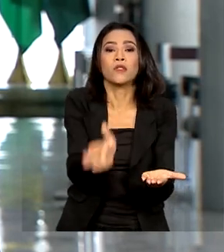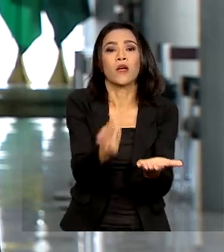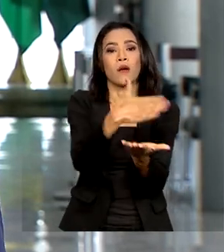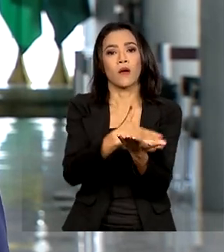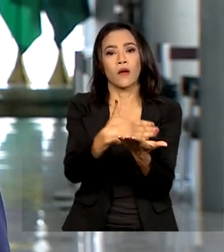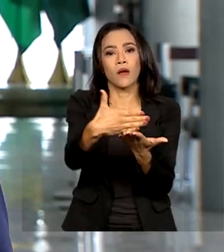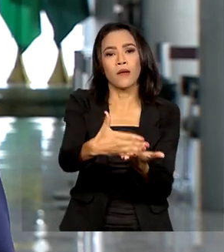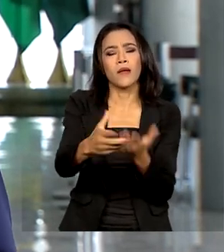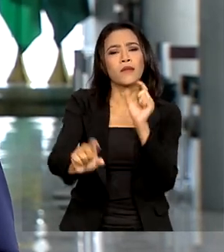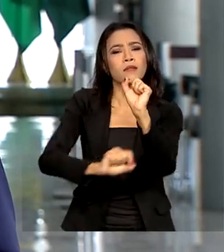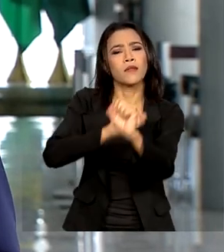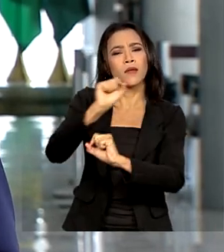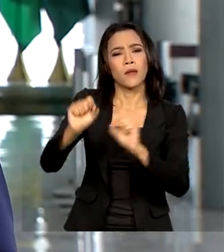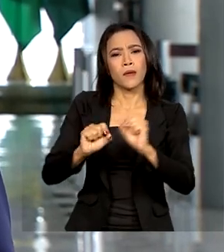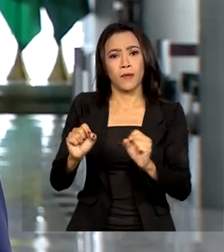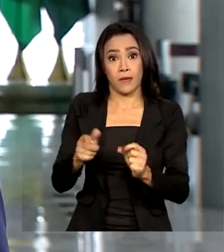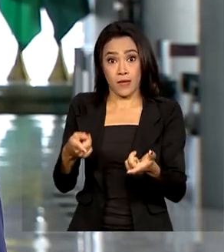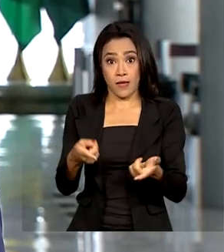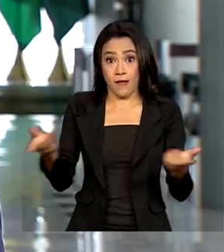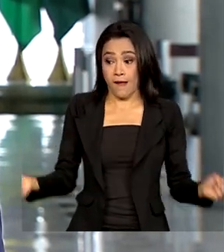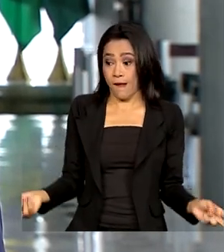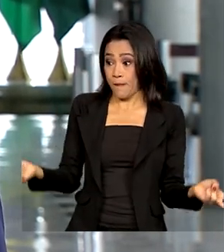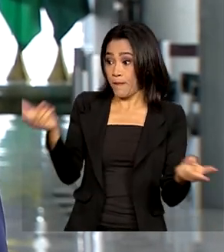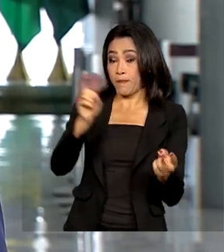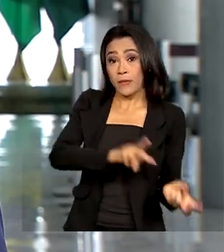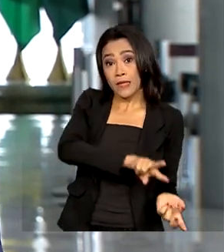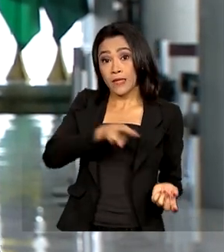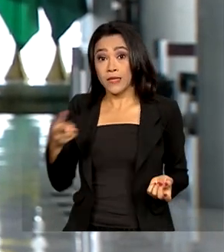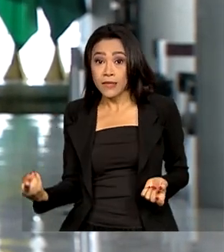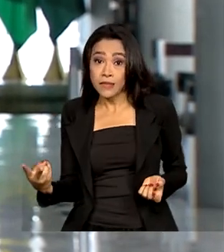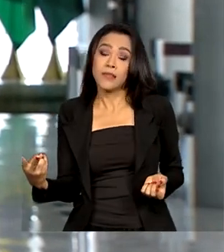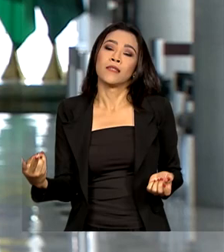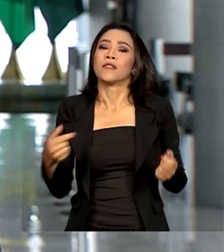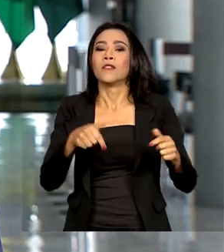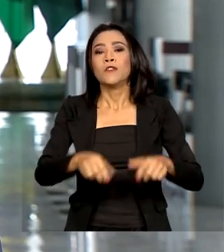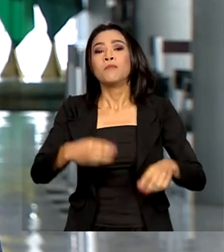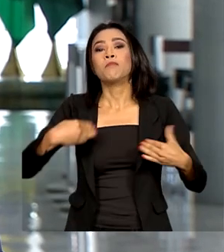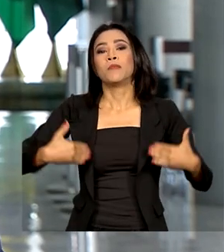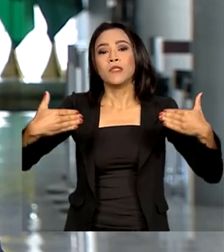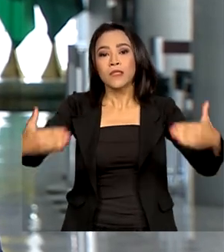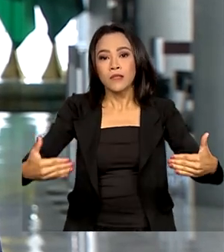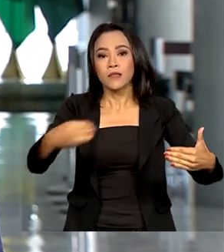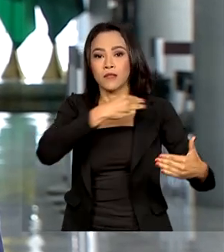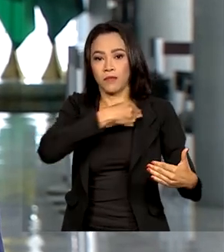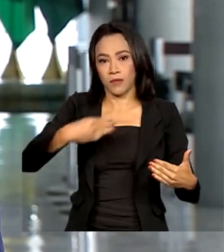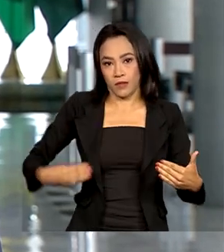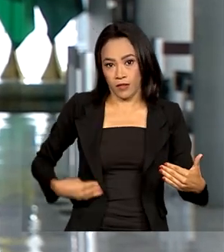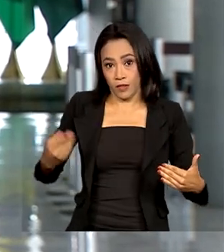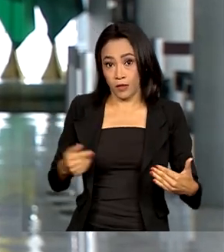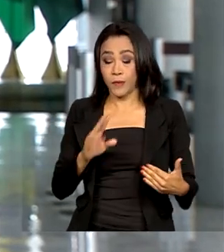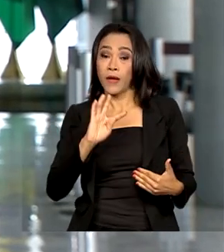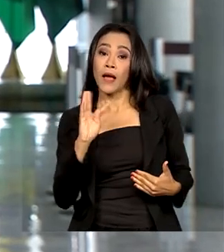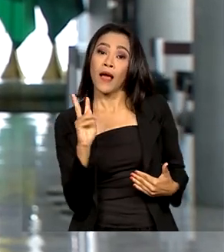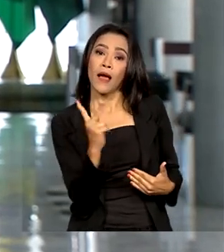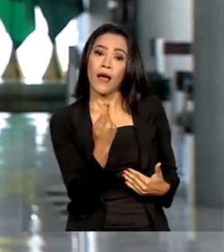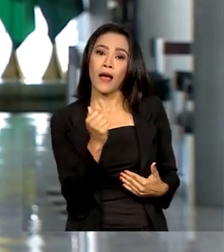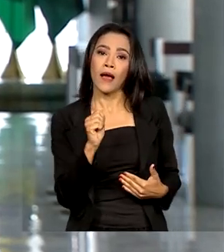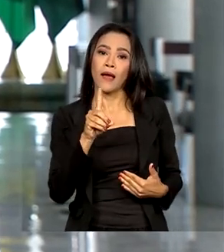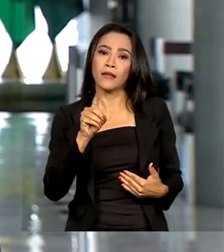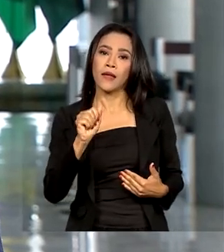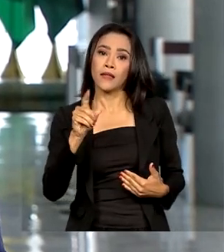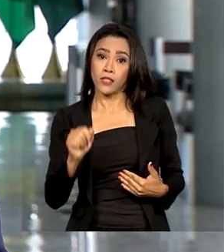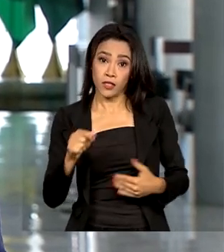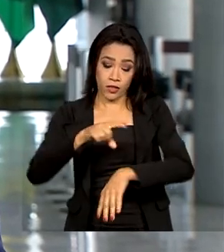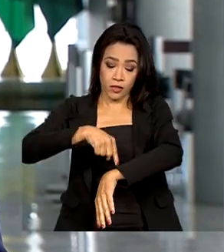transmissão de cargos nos ministérios. Entre elas, a de Fernando Haddad, que assume o Ministério da Fazenda. A solenidade será às